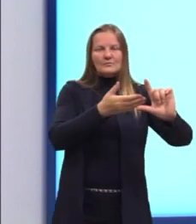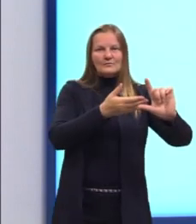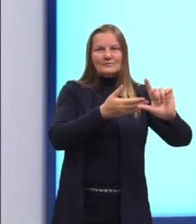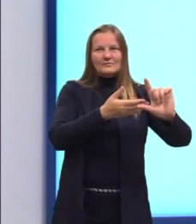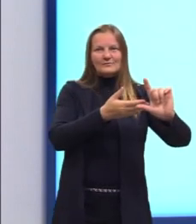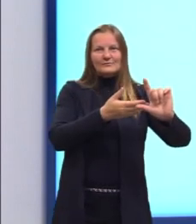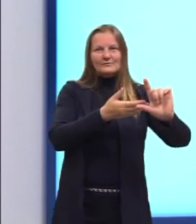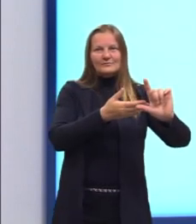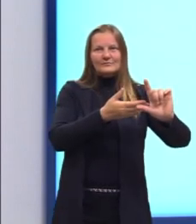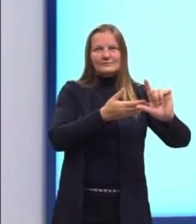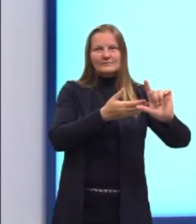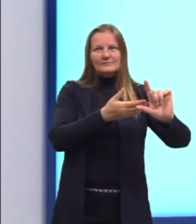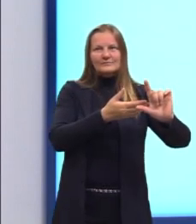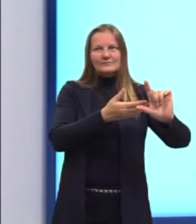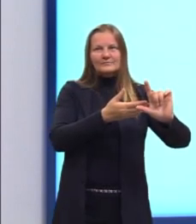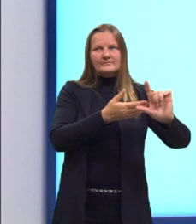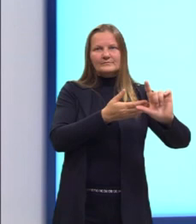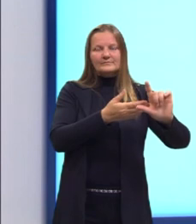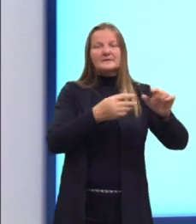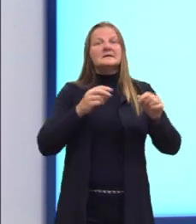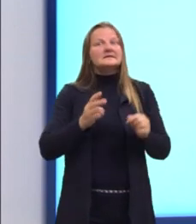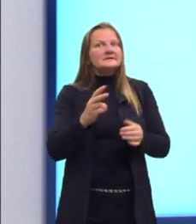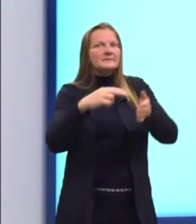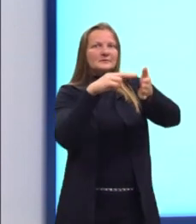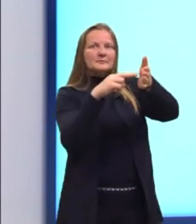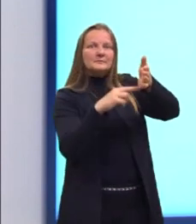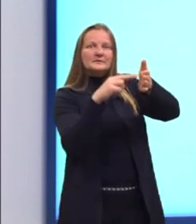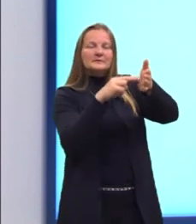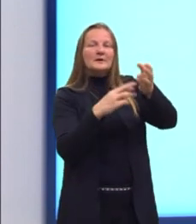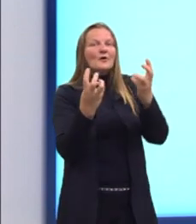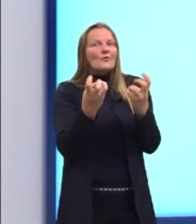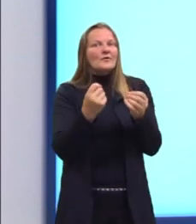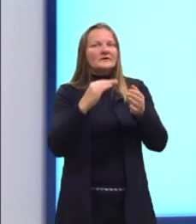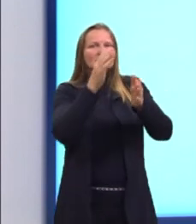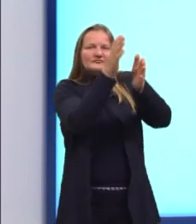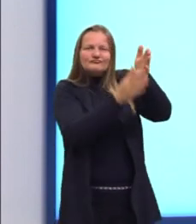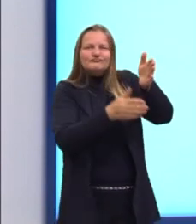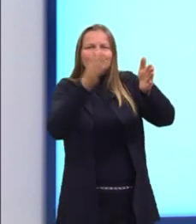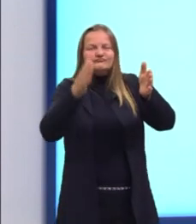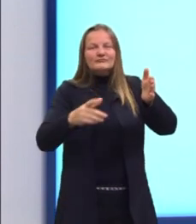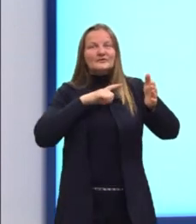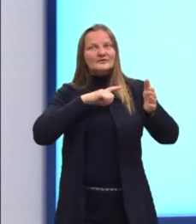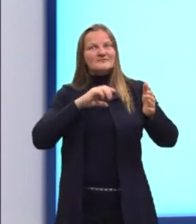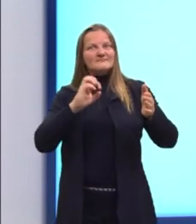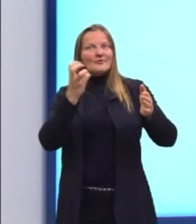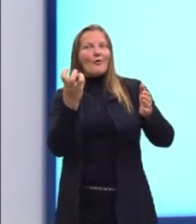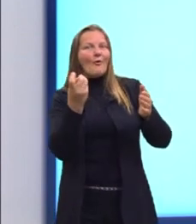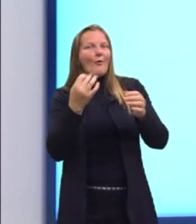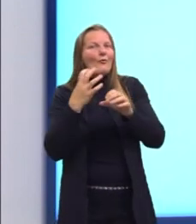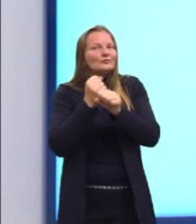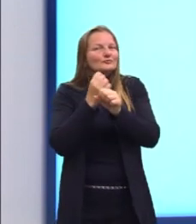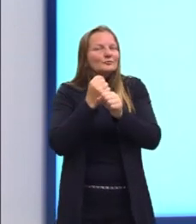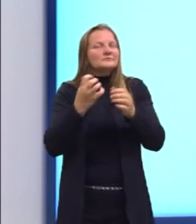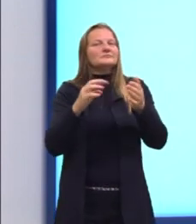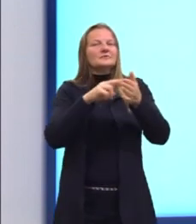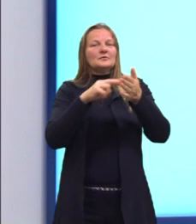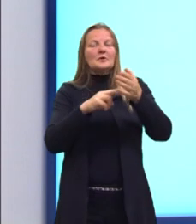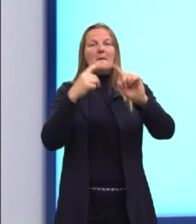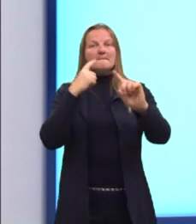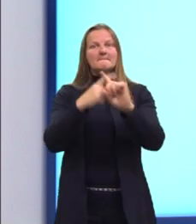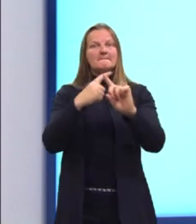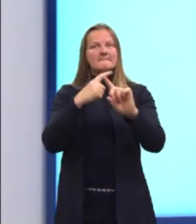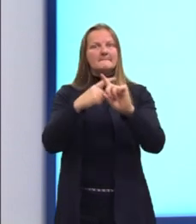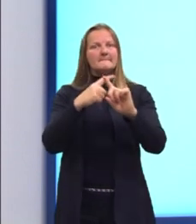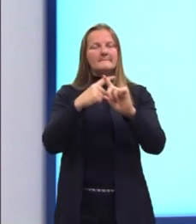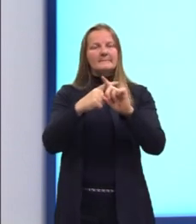ali da nossa base, dependendo ali, então, de quantas faces nós temos. Então, nós multiplicamos sempre